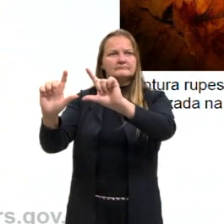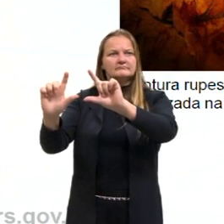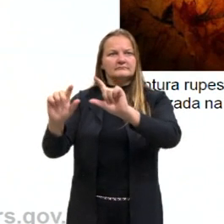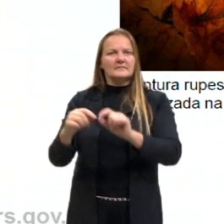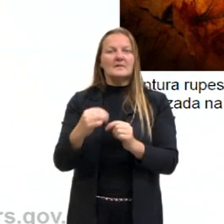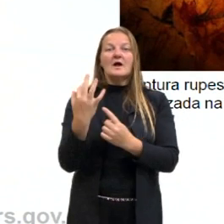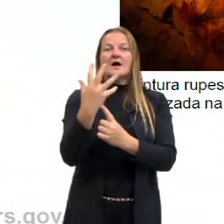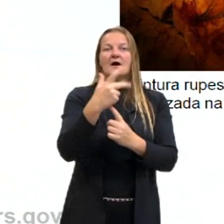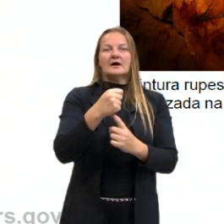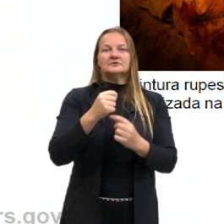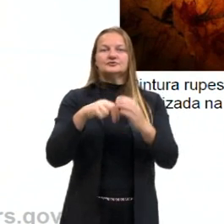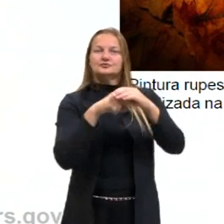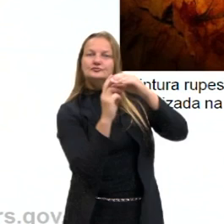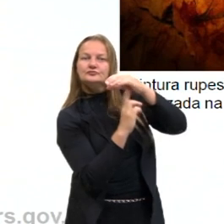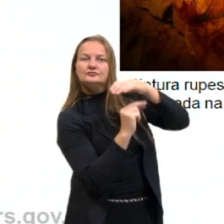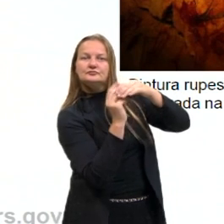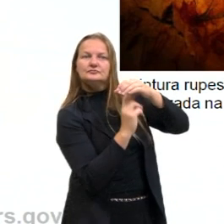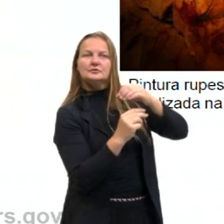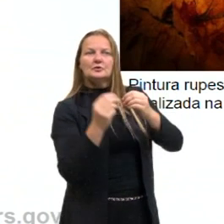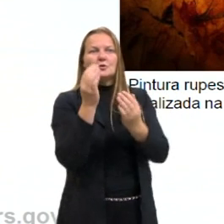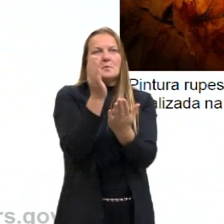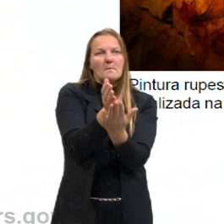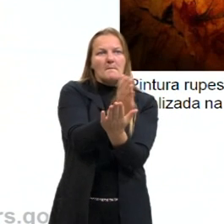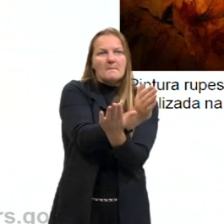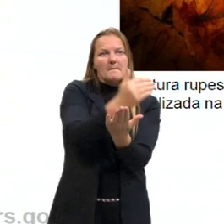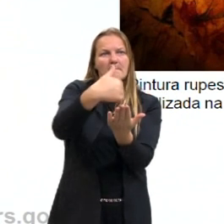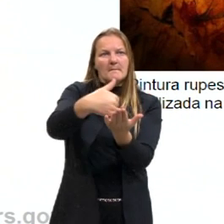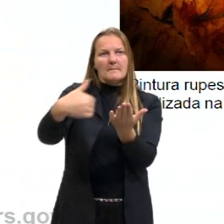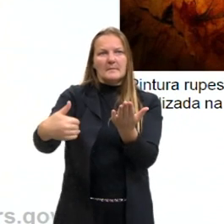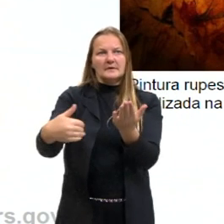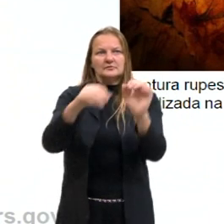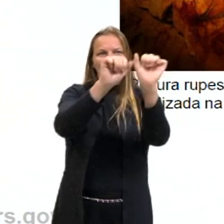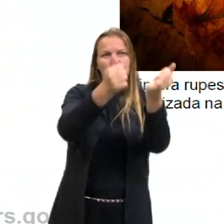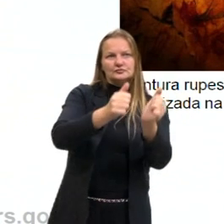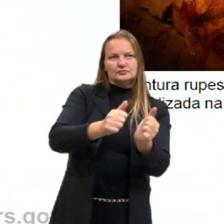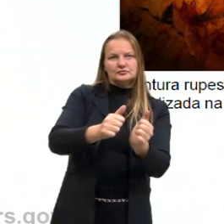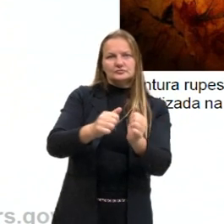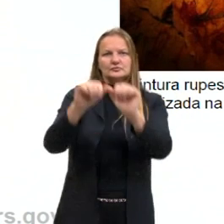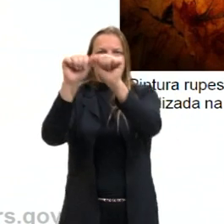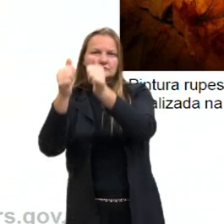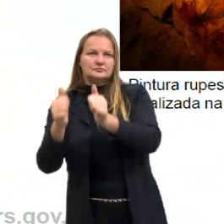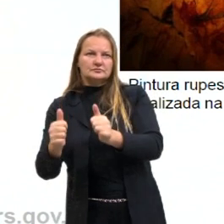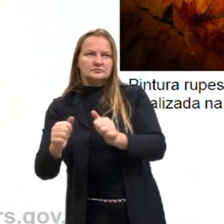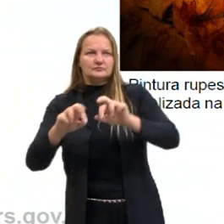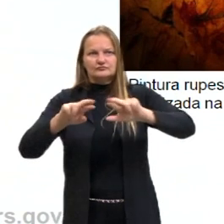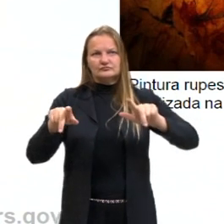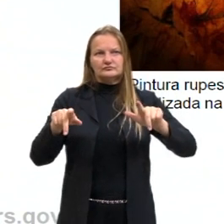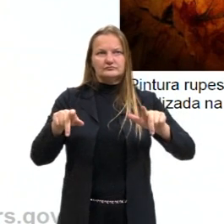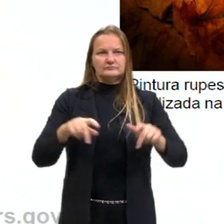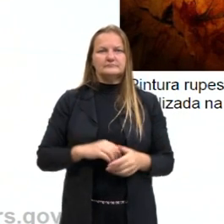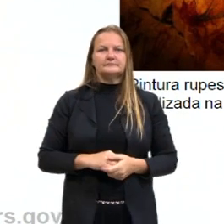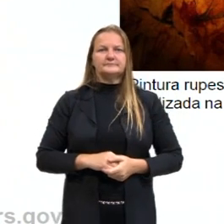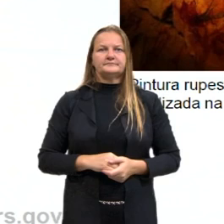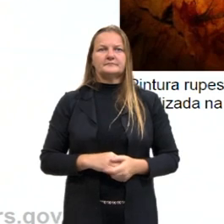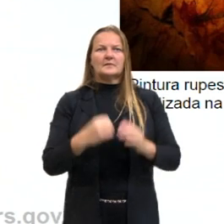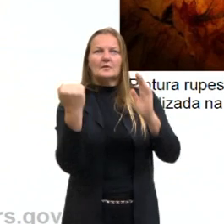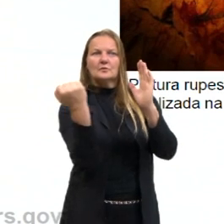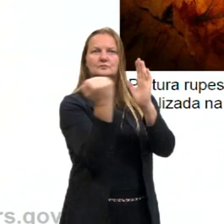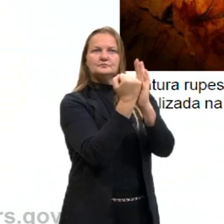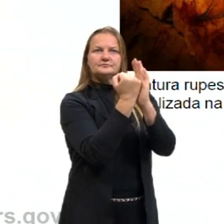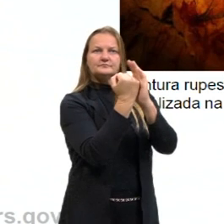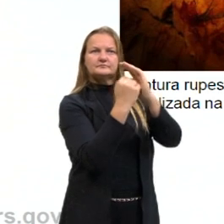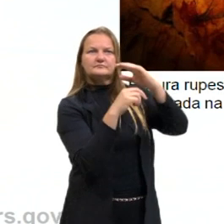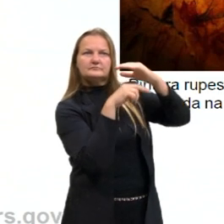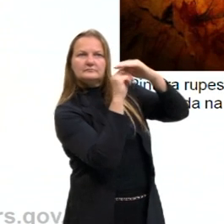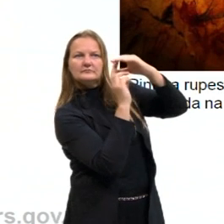arte rupestre dividida em dois momentos através de suas imagens. Em uma delas nós temos um registro na parede,